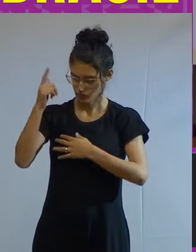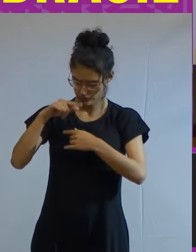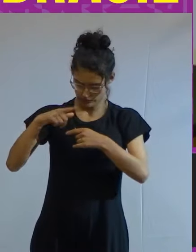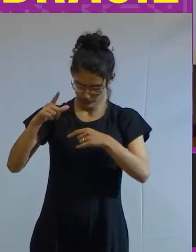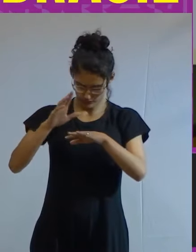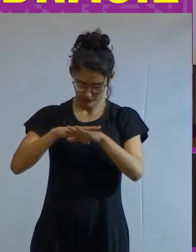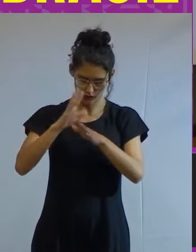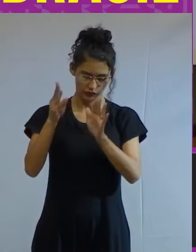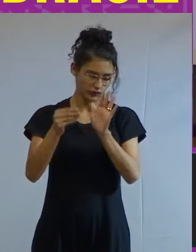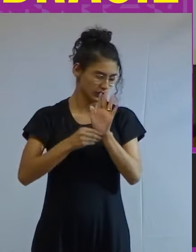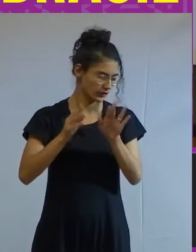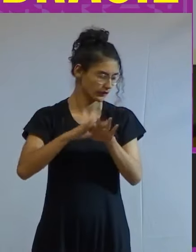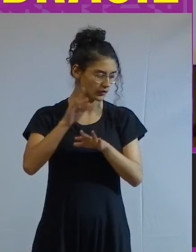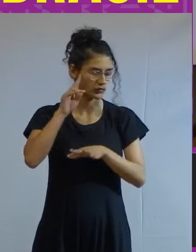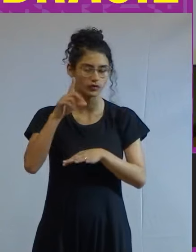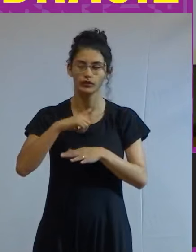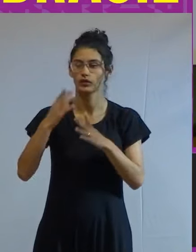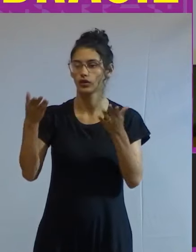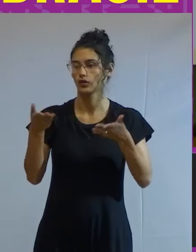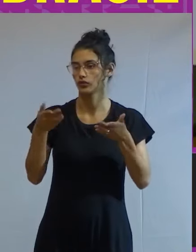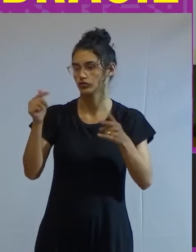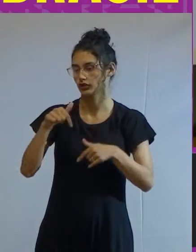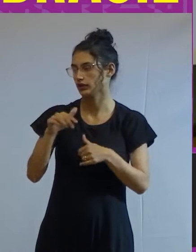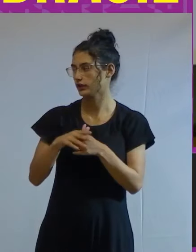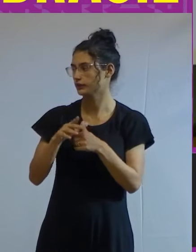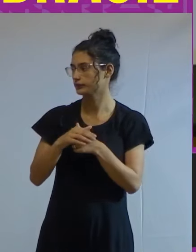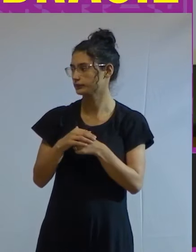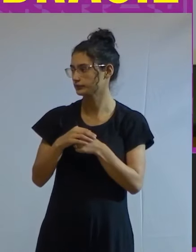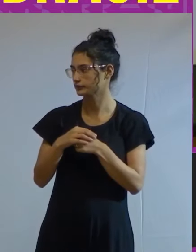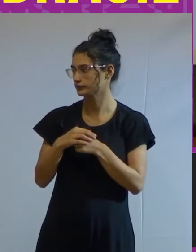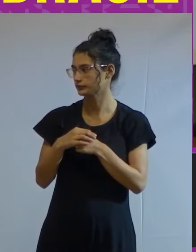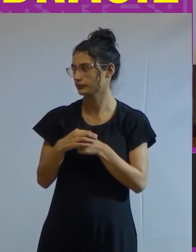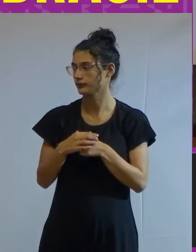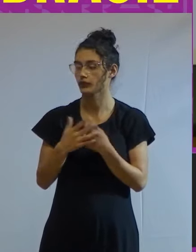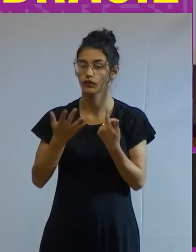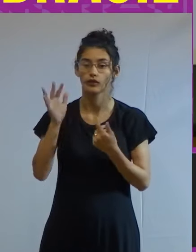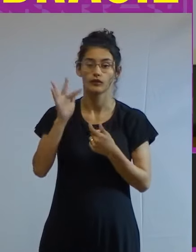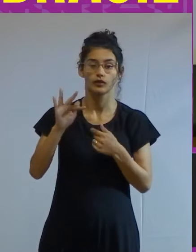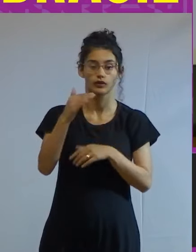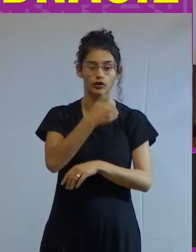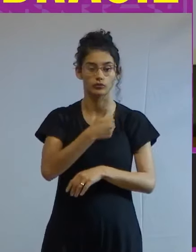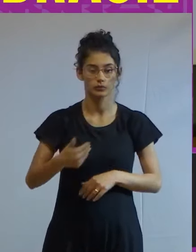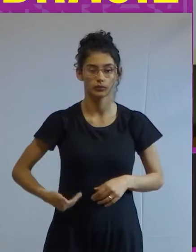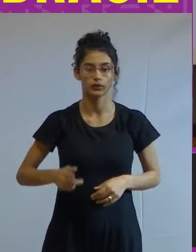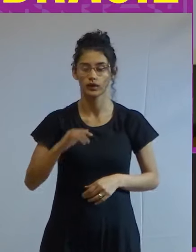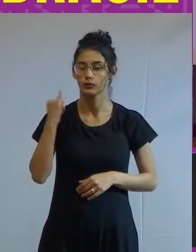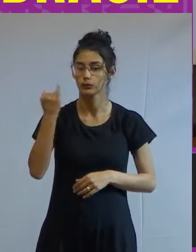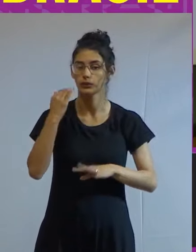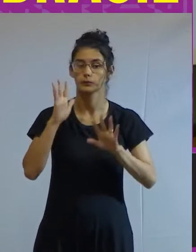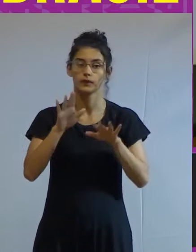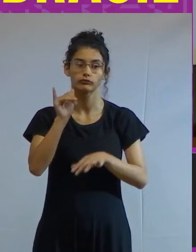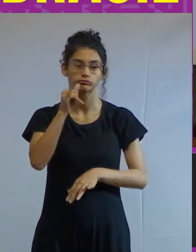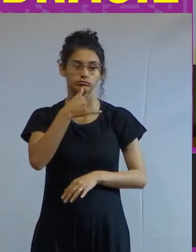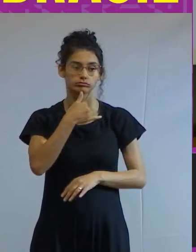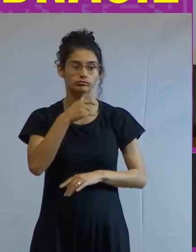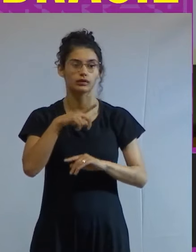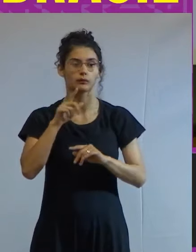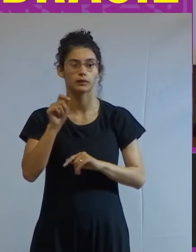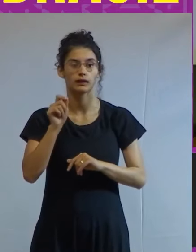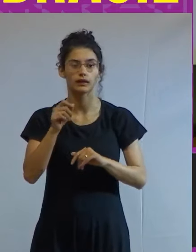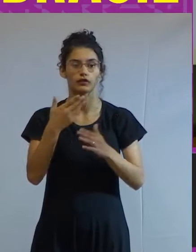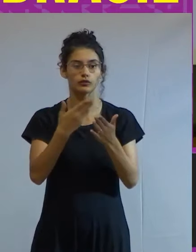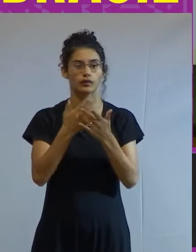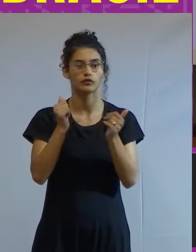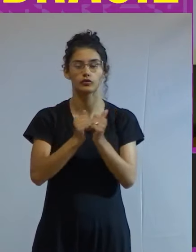não deixar de fazer realizar esse sonho eu não estaria aqui hoje então a Universidade Pública ela é muito importante mas infelizmente quem estudava